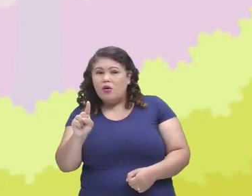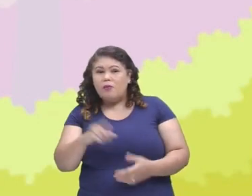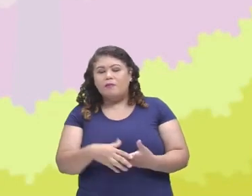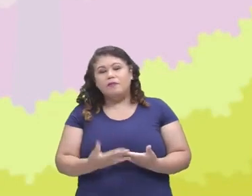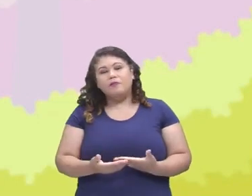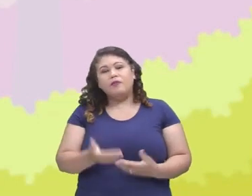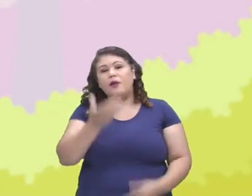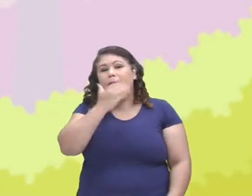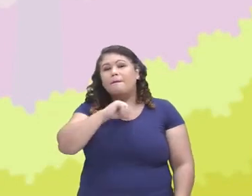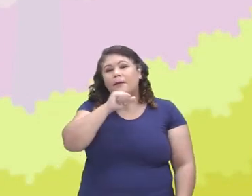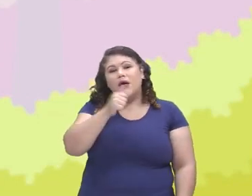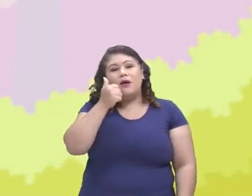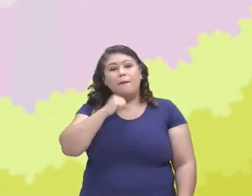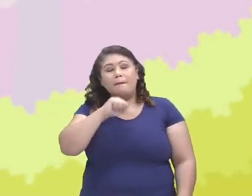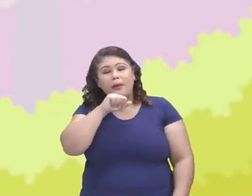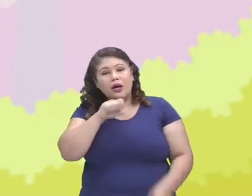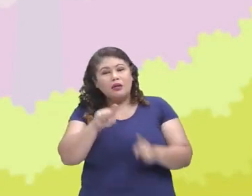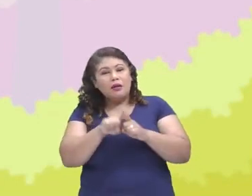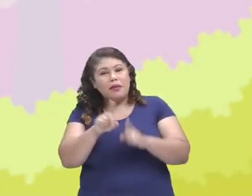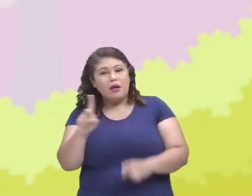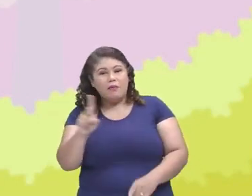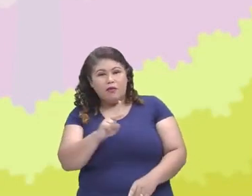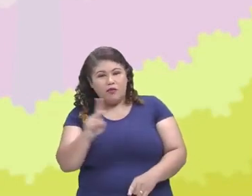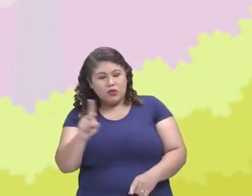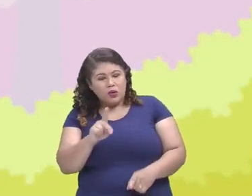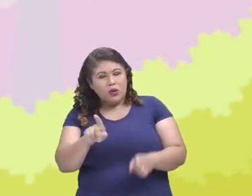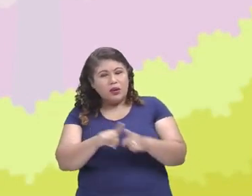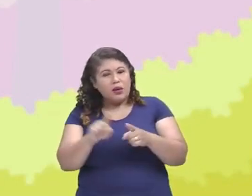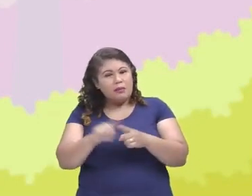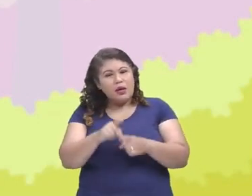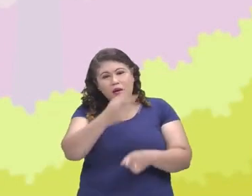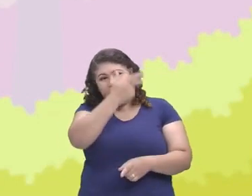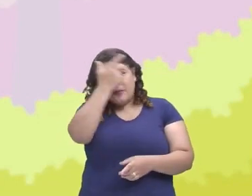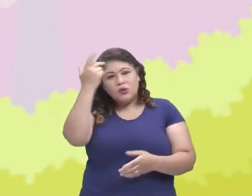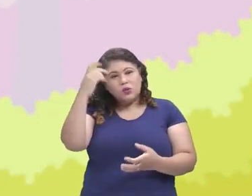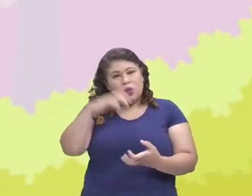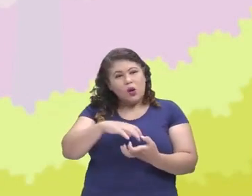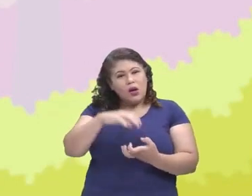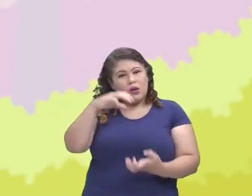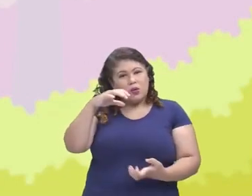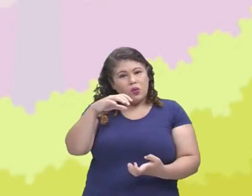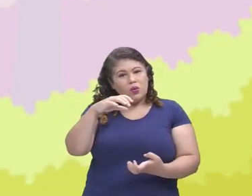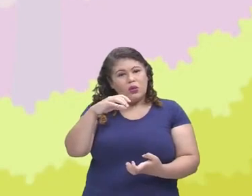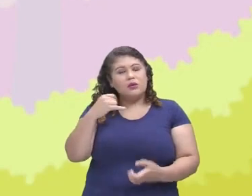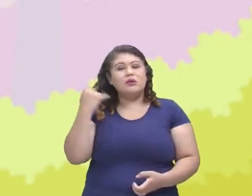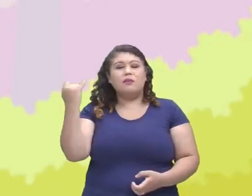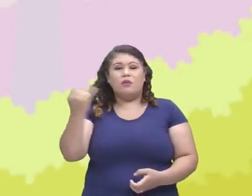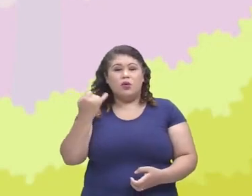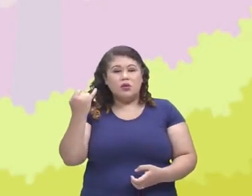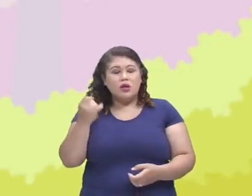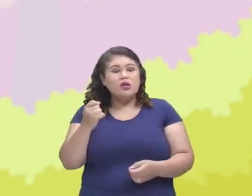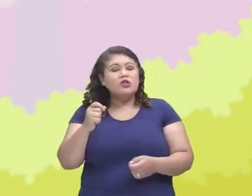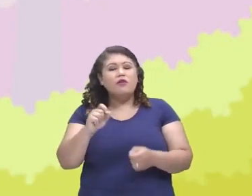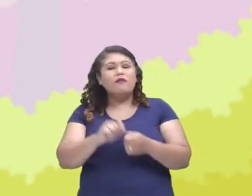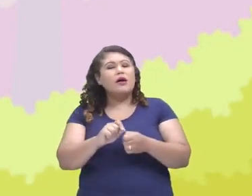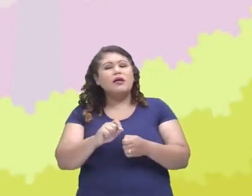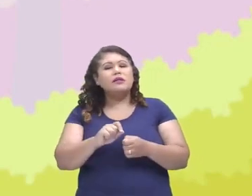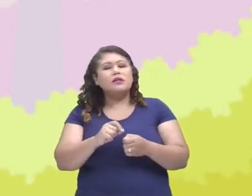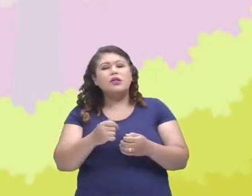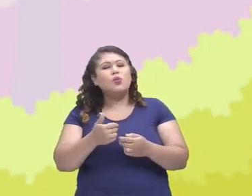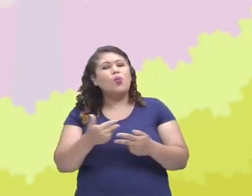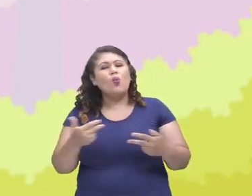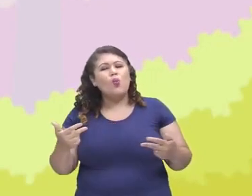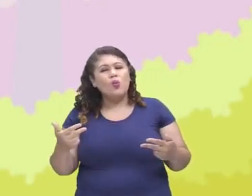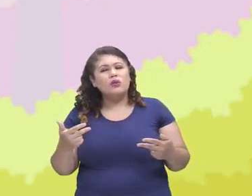os seus professores e também algumas pessoas muito importantes na sua vida fazem com que você, criança,